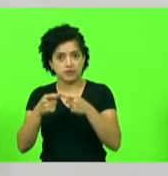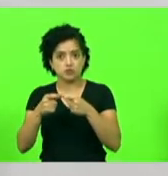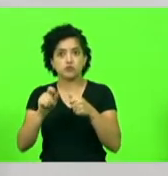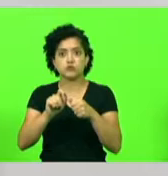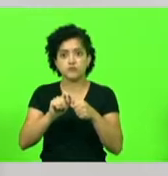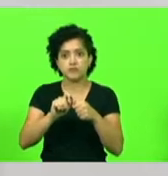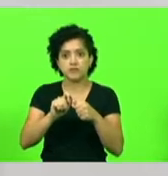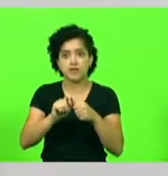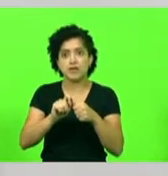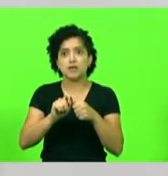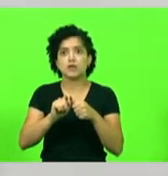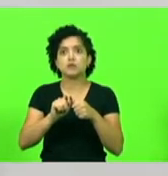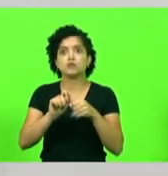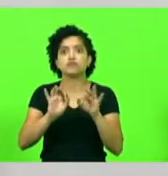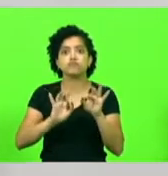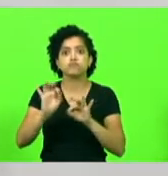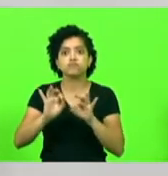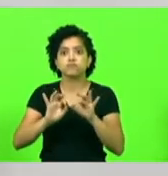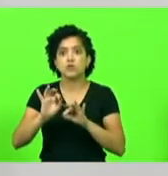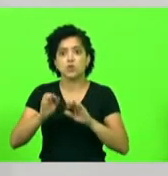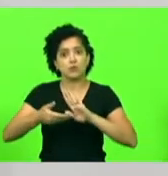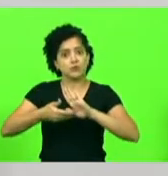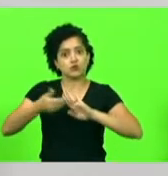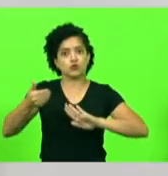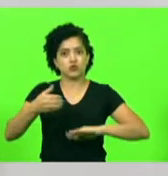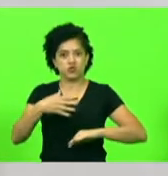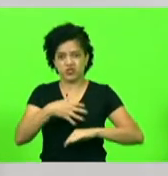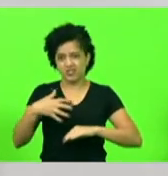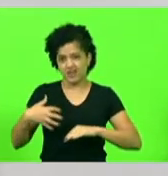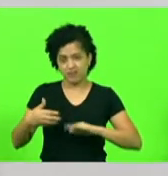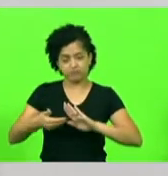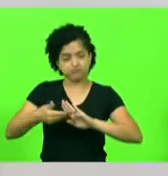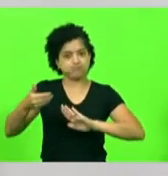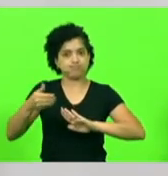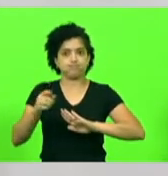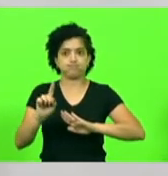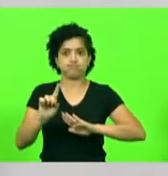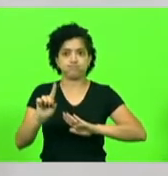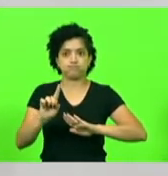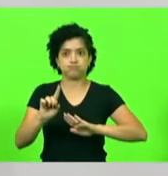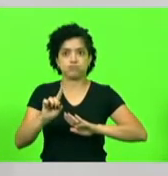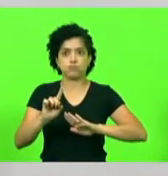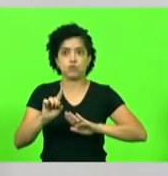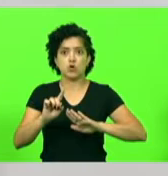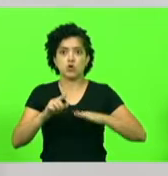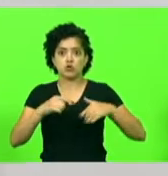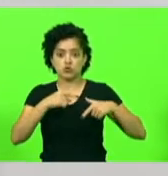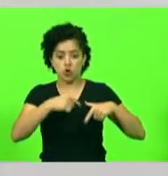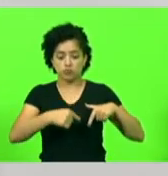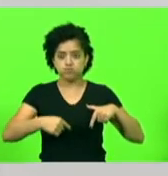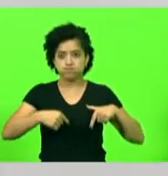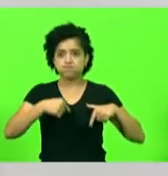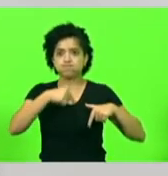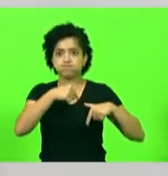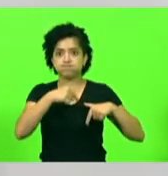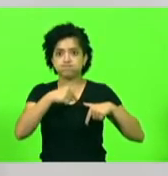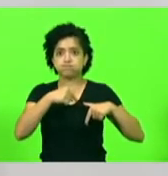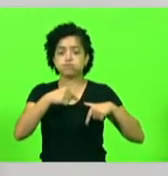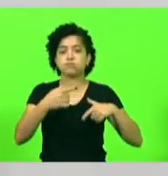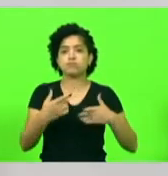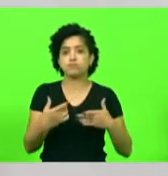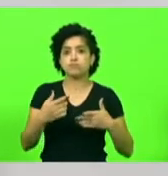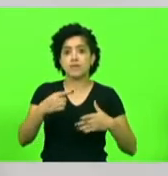precisou fazer extração da mama, foi a retirada de um quadrante e a simetria das duas